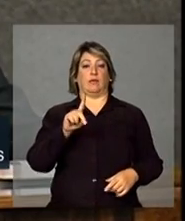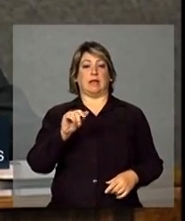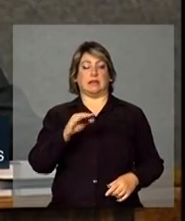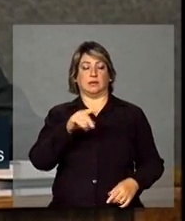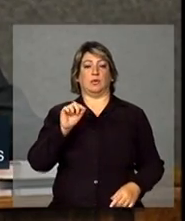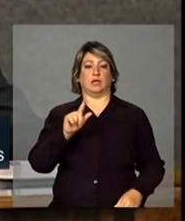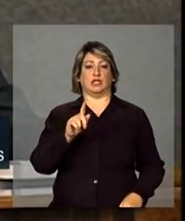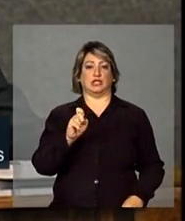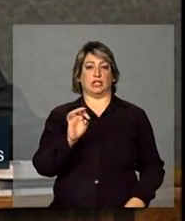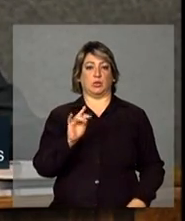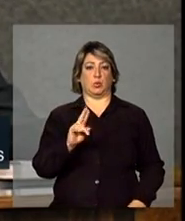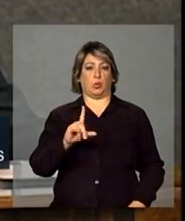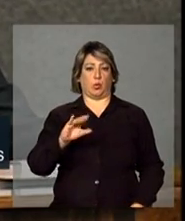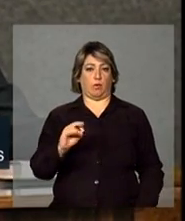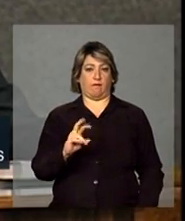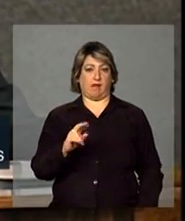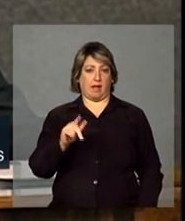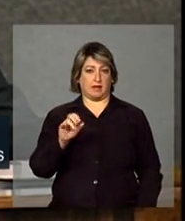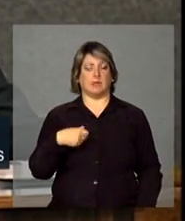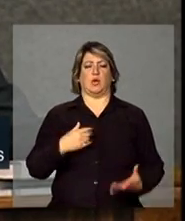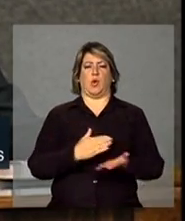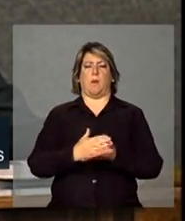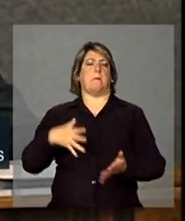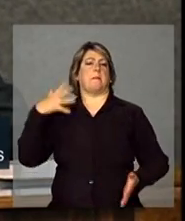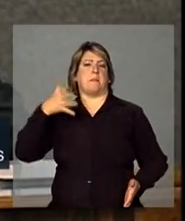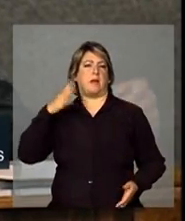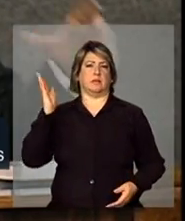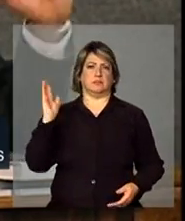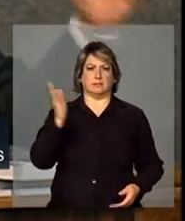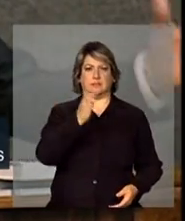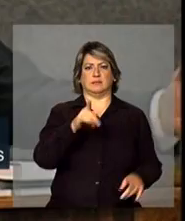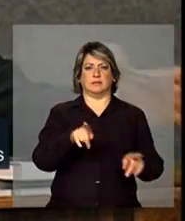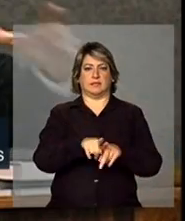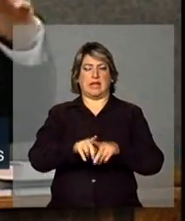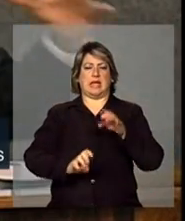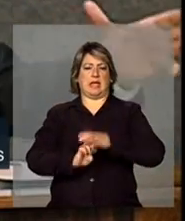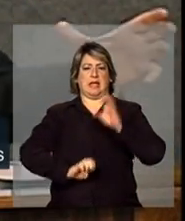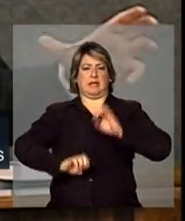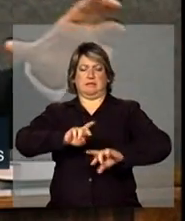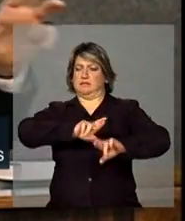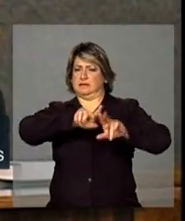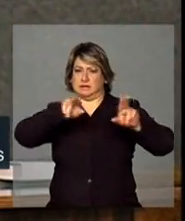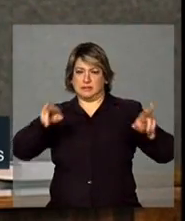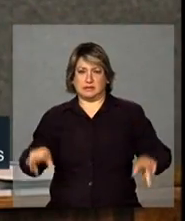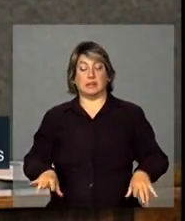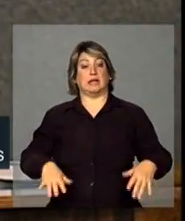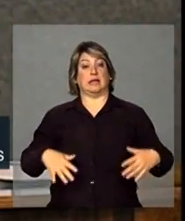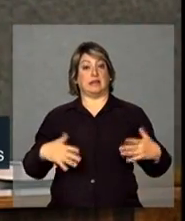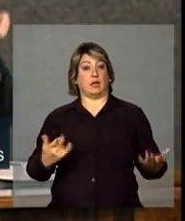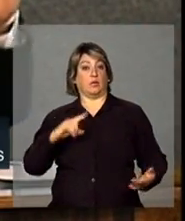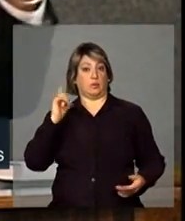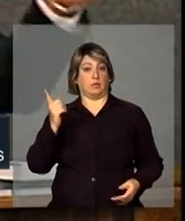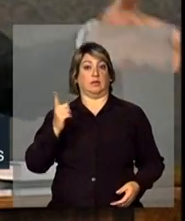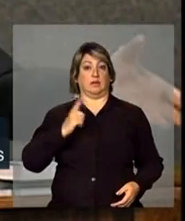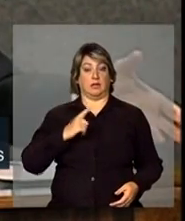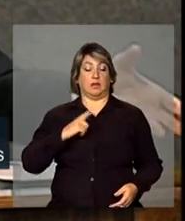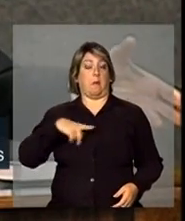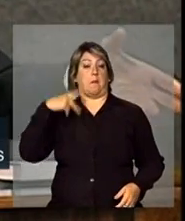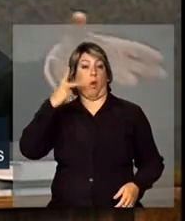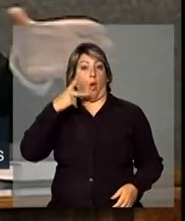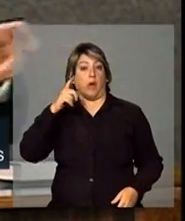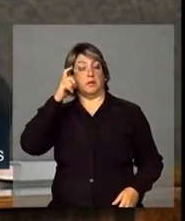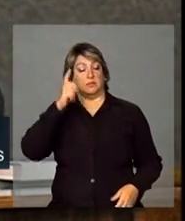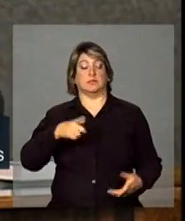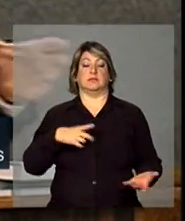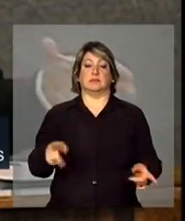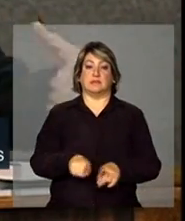comecei a dar muitas palestras para empresas de todos os tipos, então interessa aos gestores de política, aos